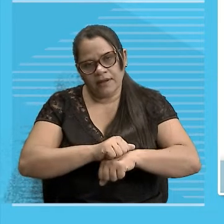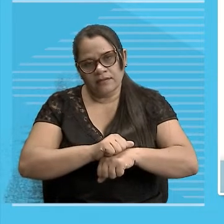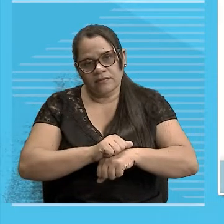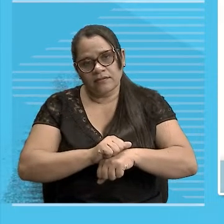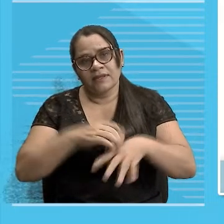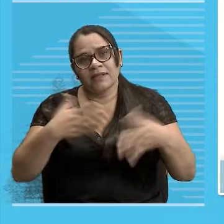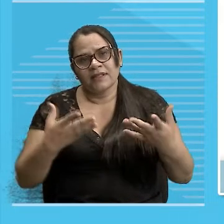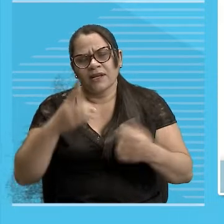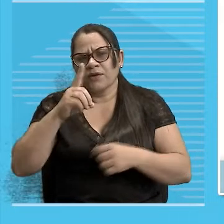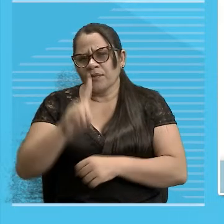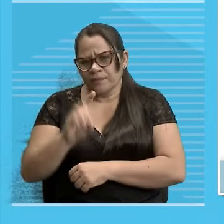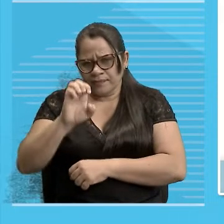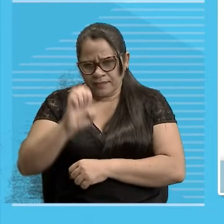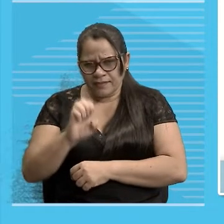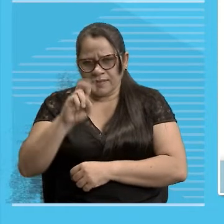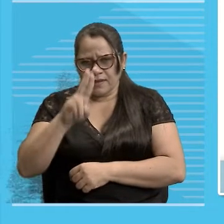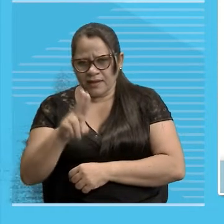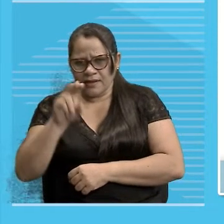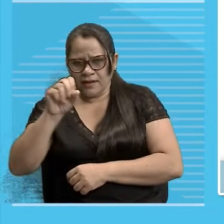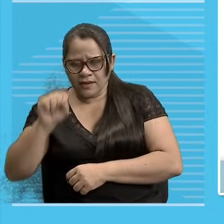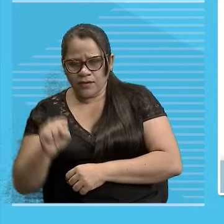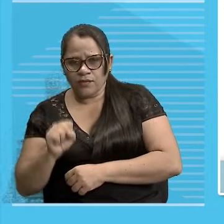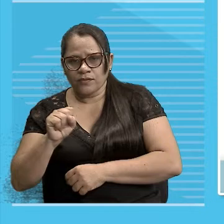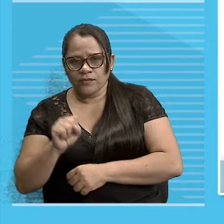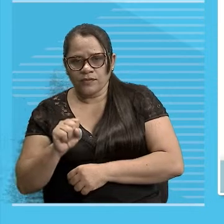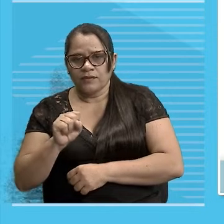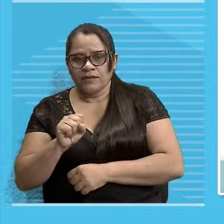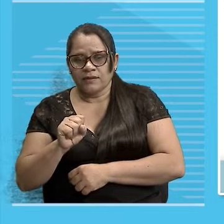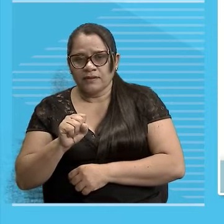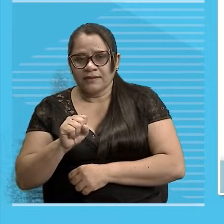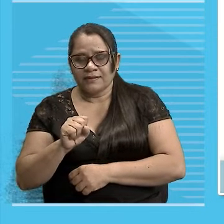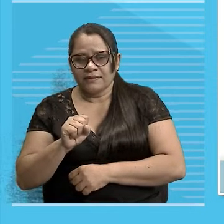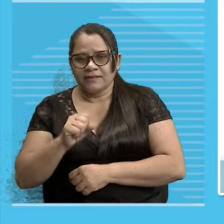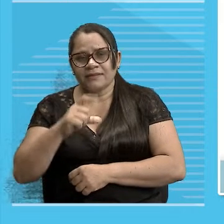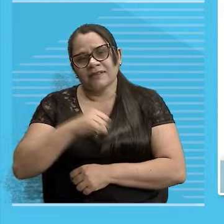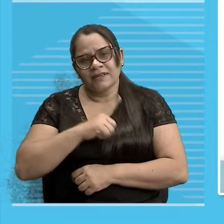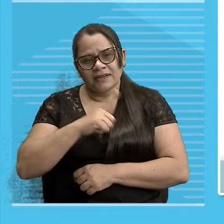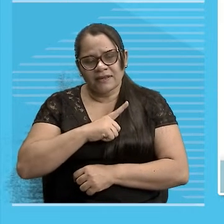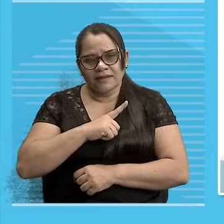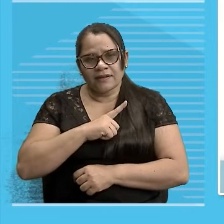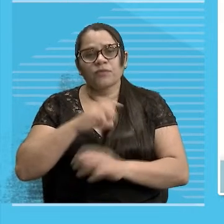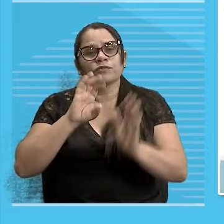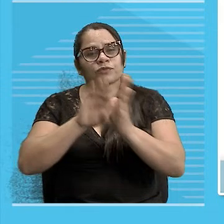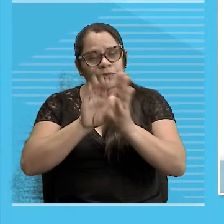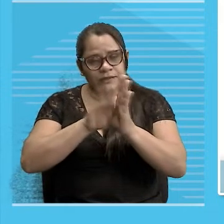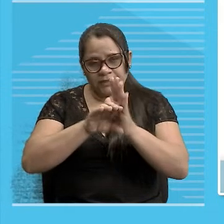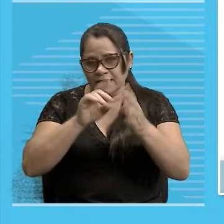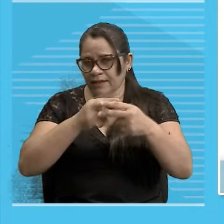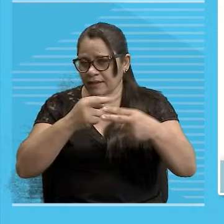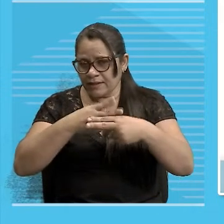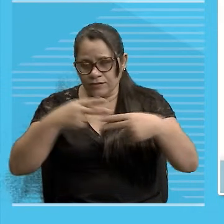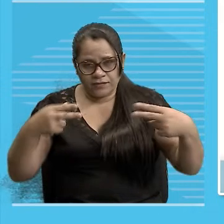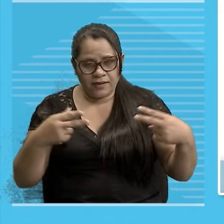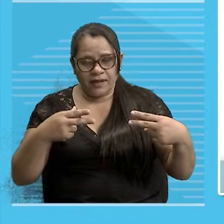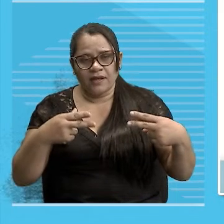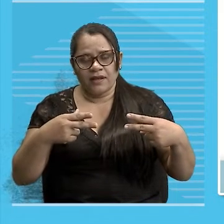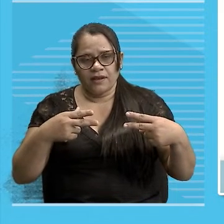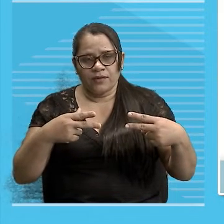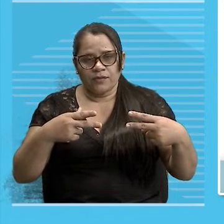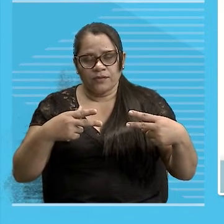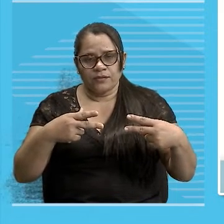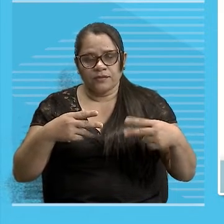Algumas Vamos dizer assim Idealizações Da figura de Deus Uns Demonstram como Uma bola de luz